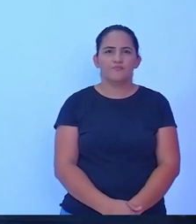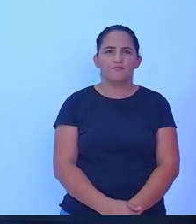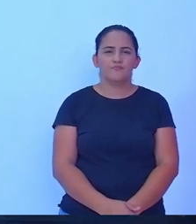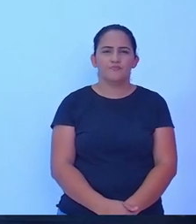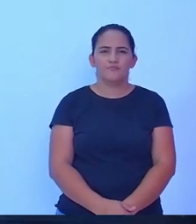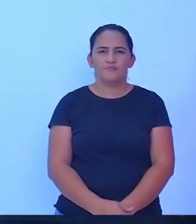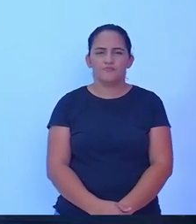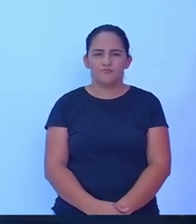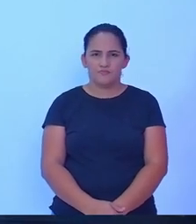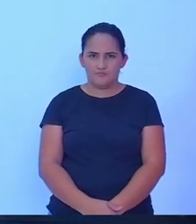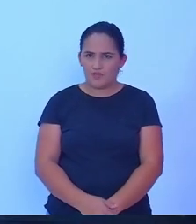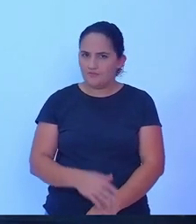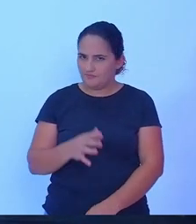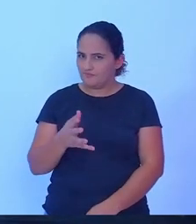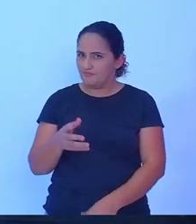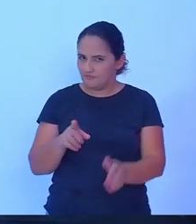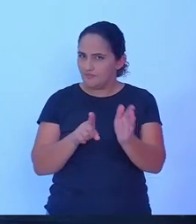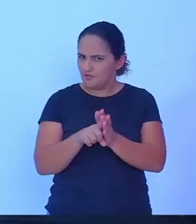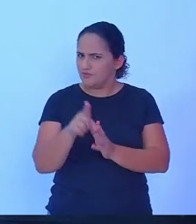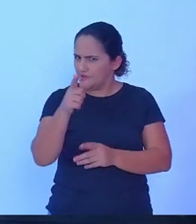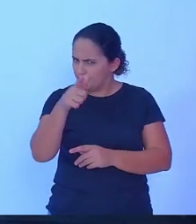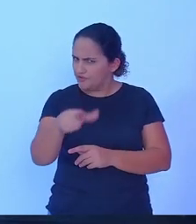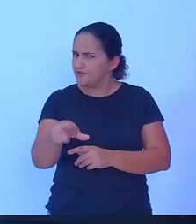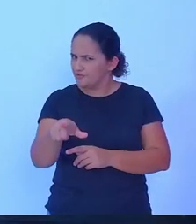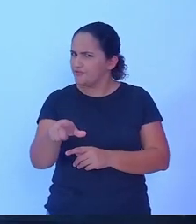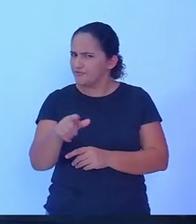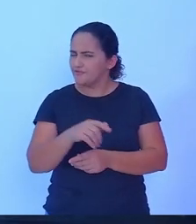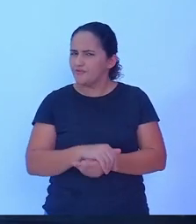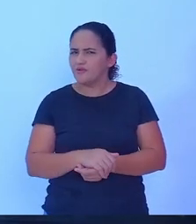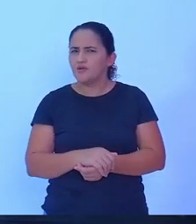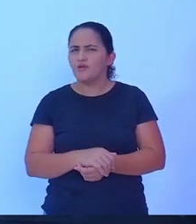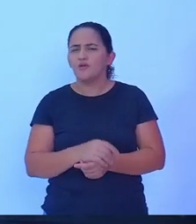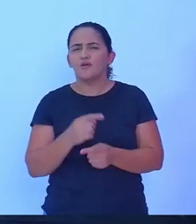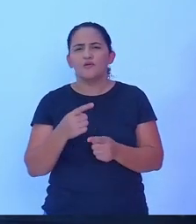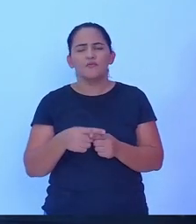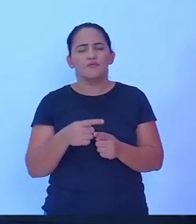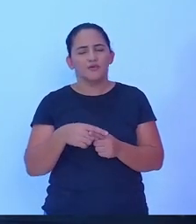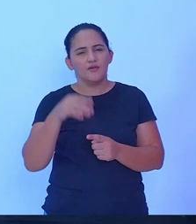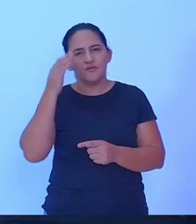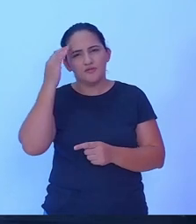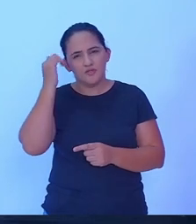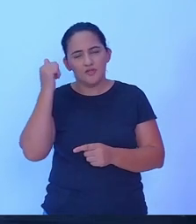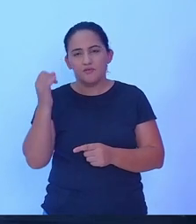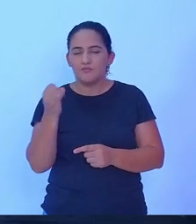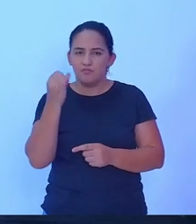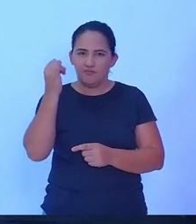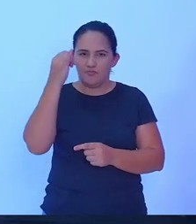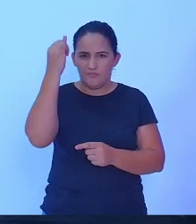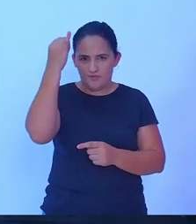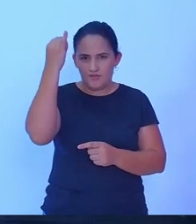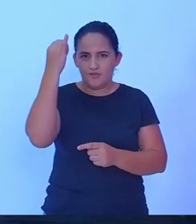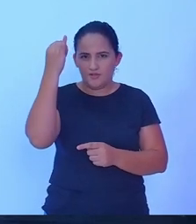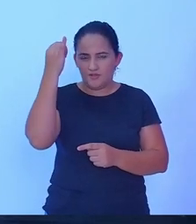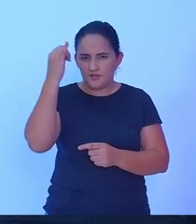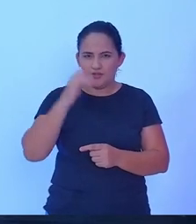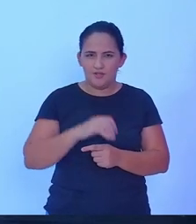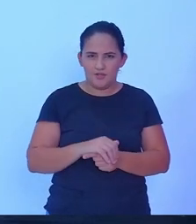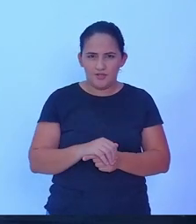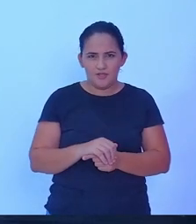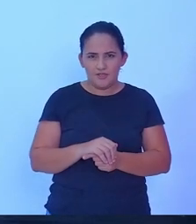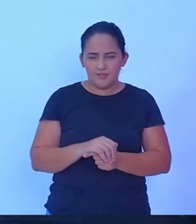perguntei de novo para o senhor porque eu sei da importância como nós já falamos aqui agora há pouco